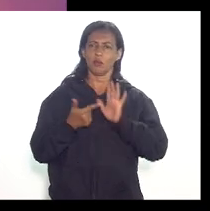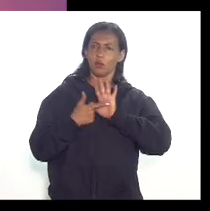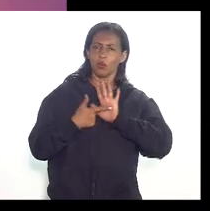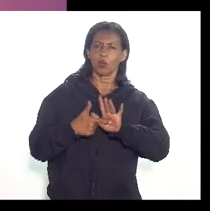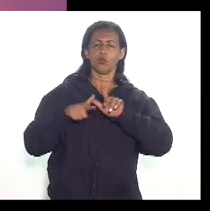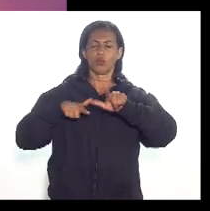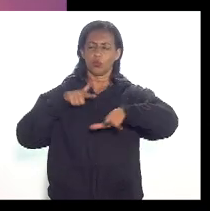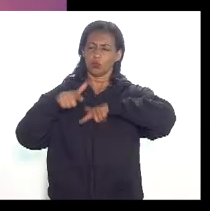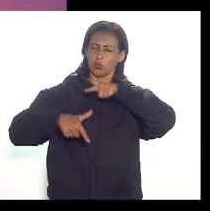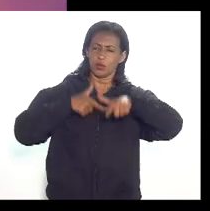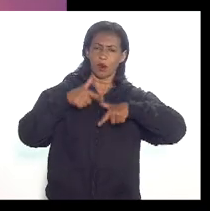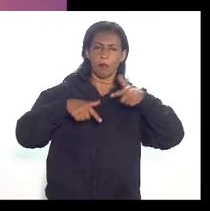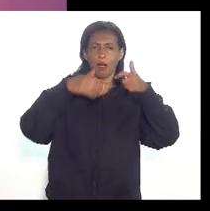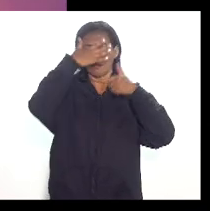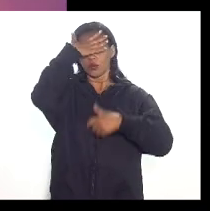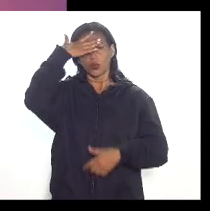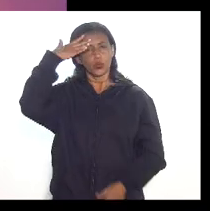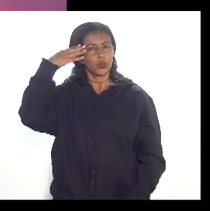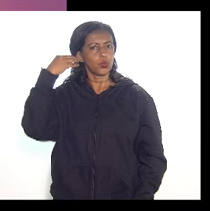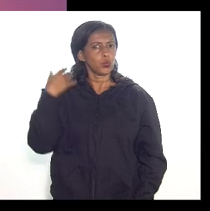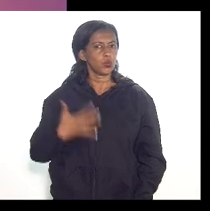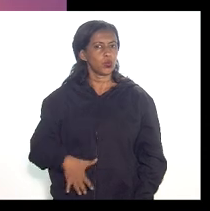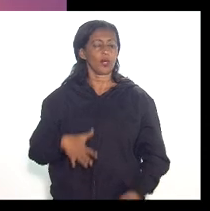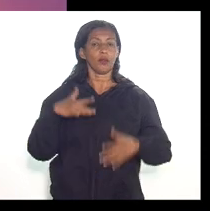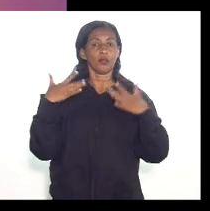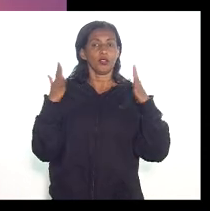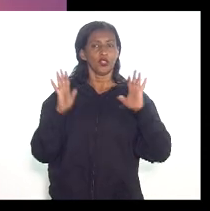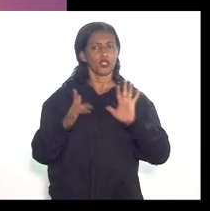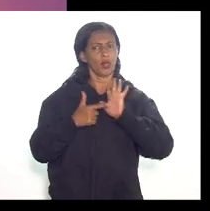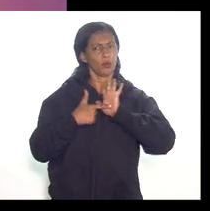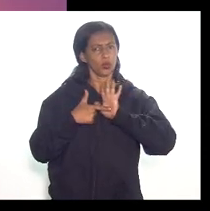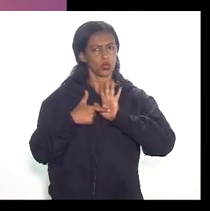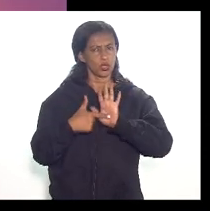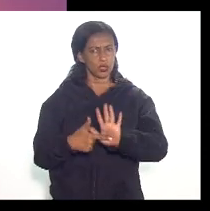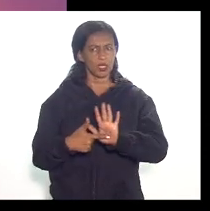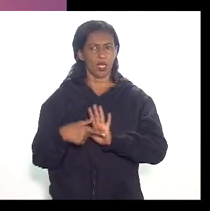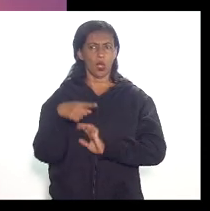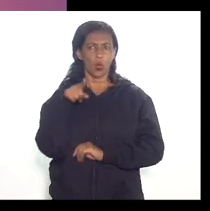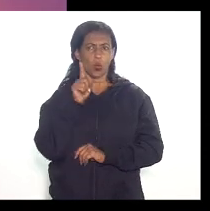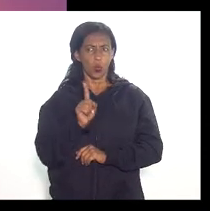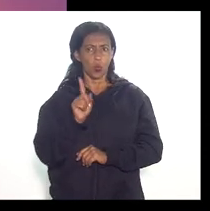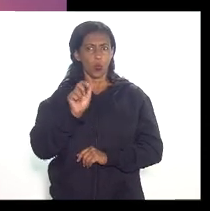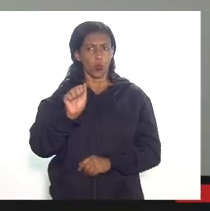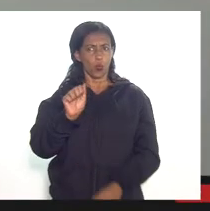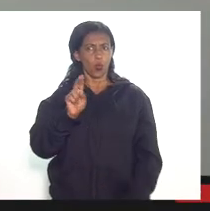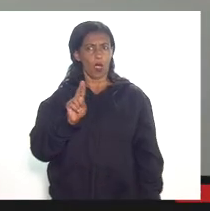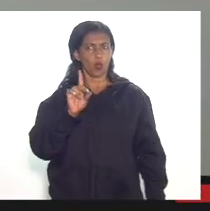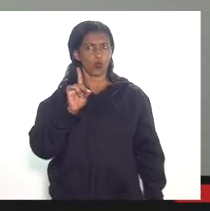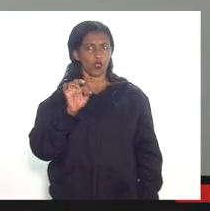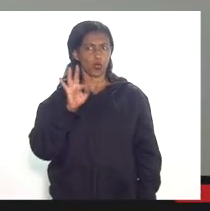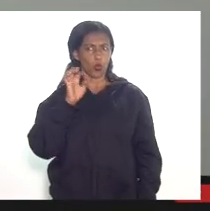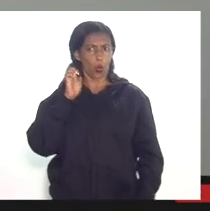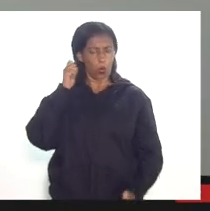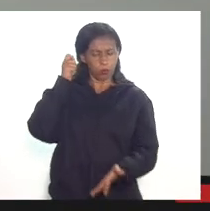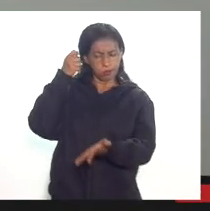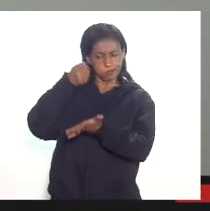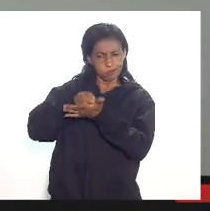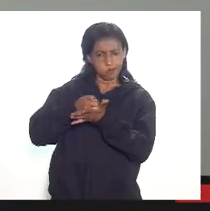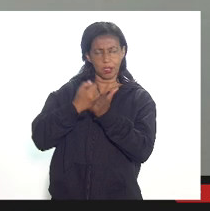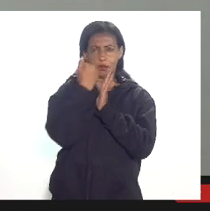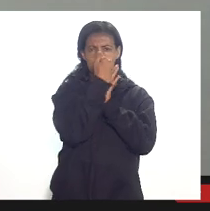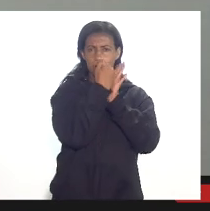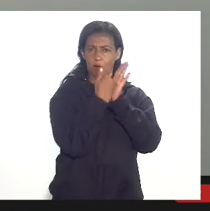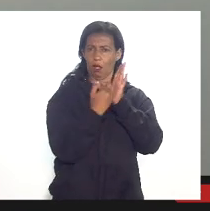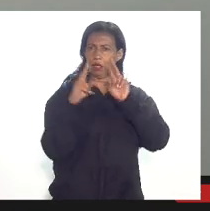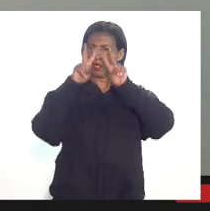realmente com muito suor o Paulo conseguiu demonstrar um pouco de um auditor mas foram vários auditores debruçando sobre vários temas